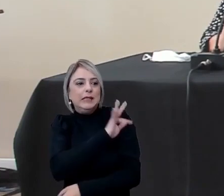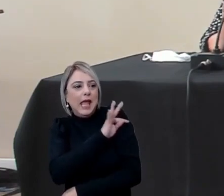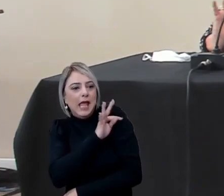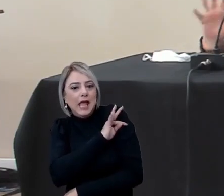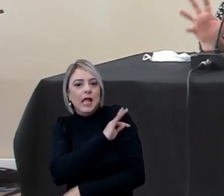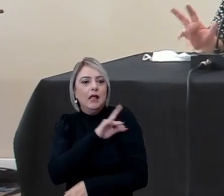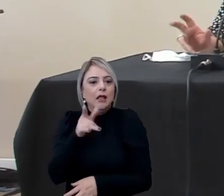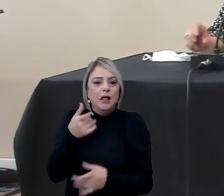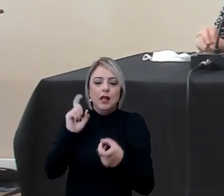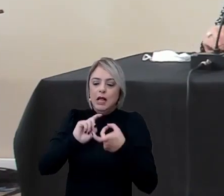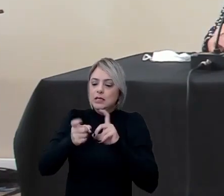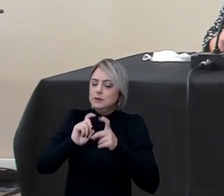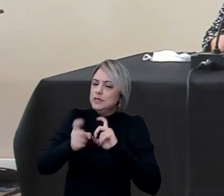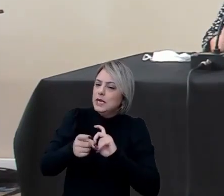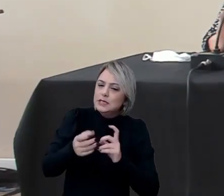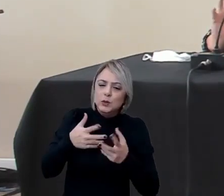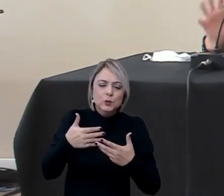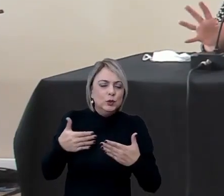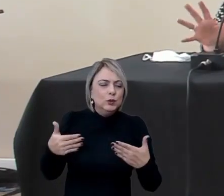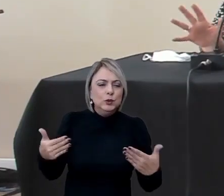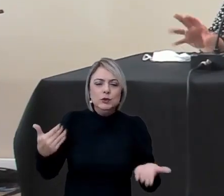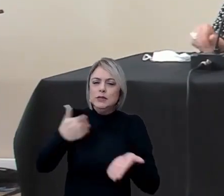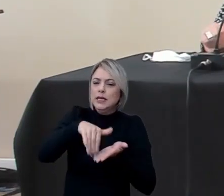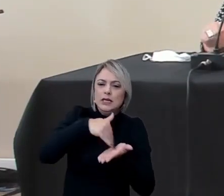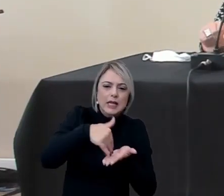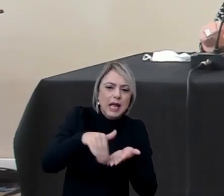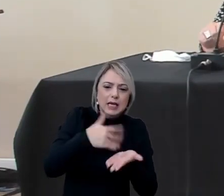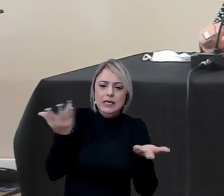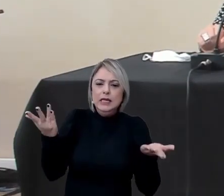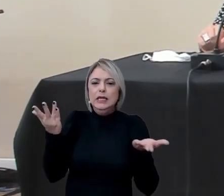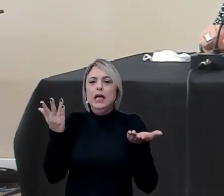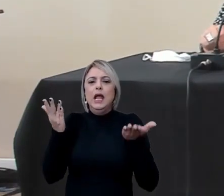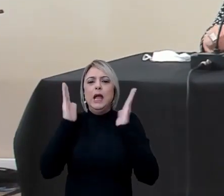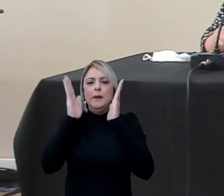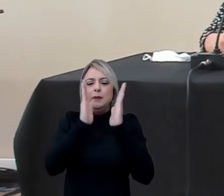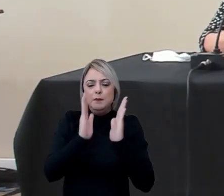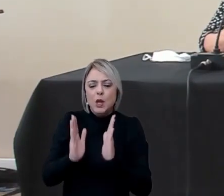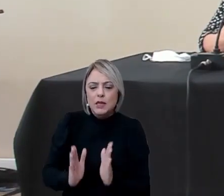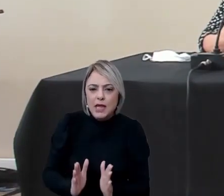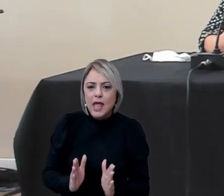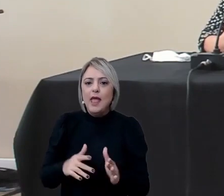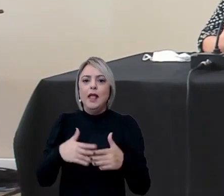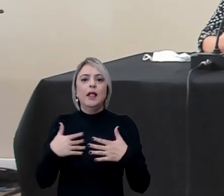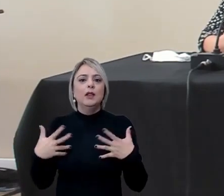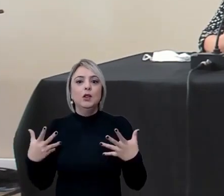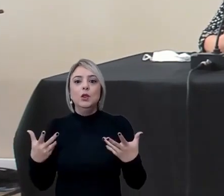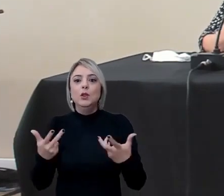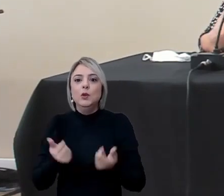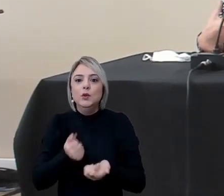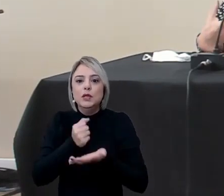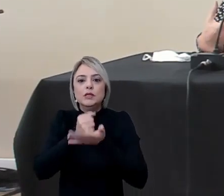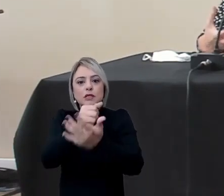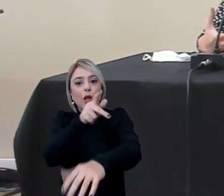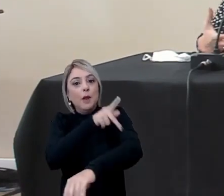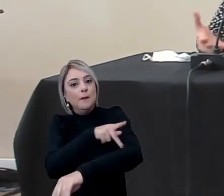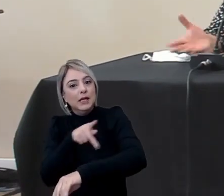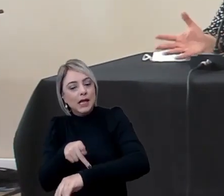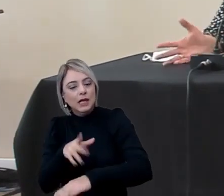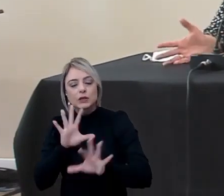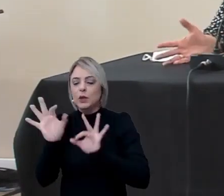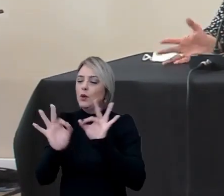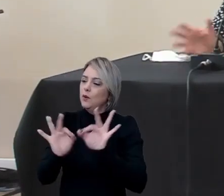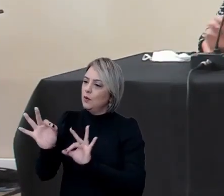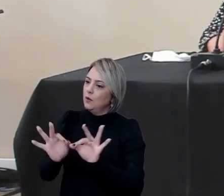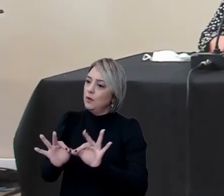cuida da parte de administração com a secretaria acadêmica com uma biblioteca enfim com a assessoria pedagógica que